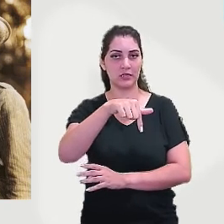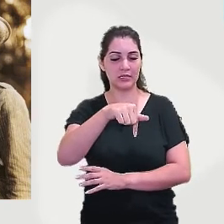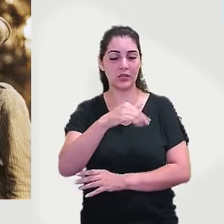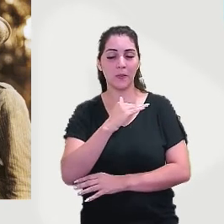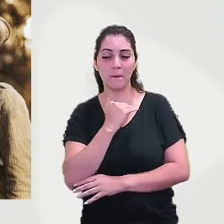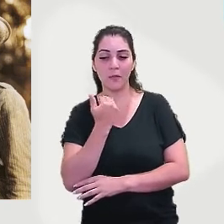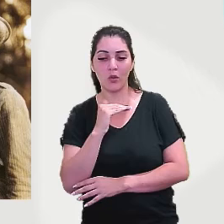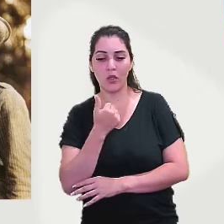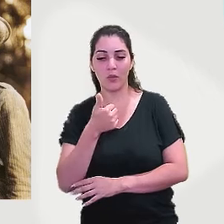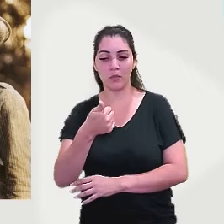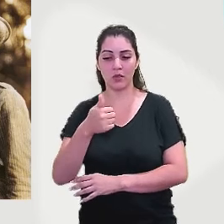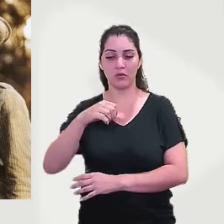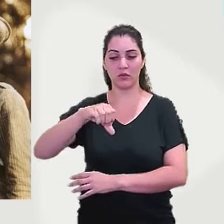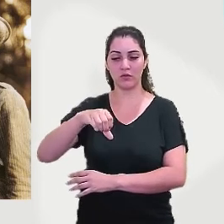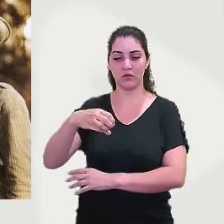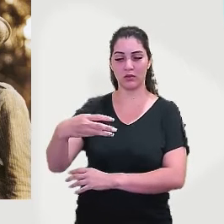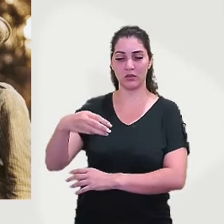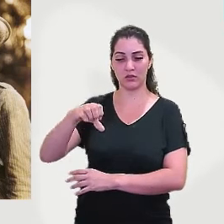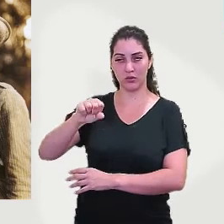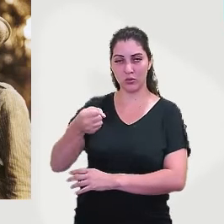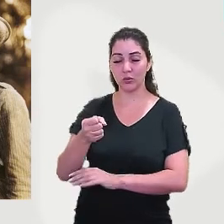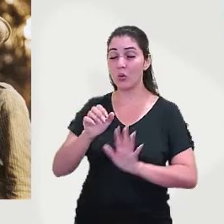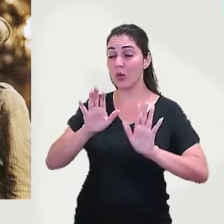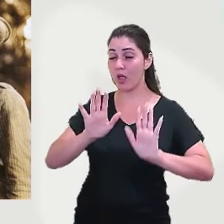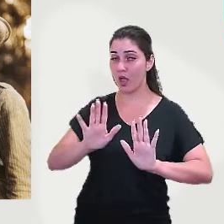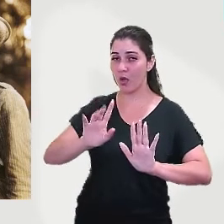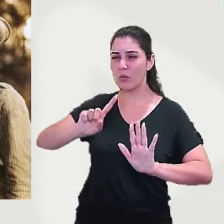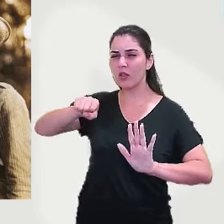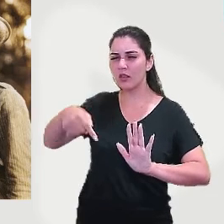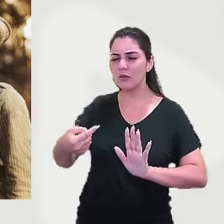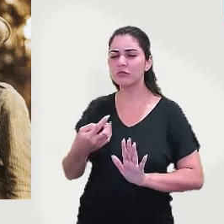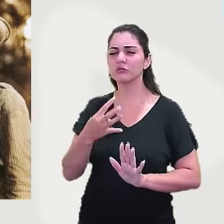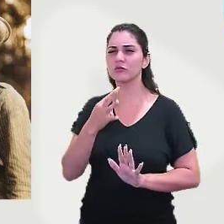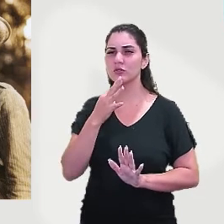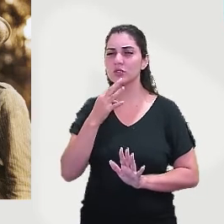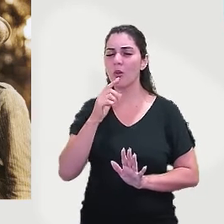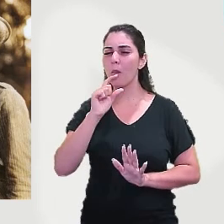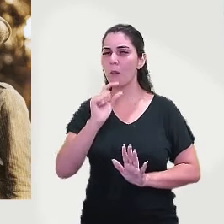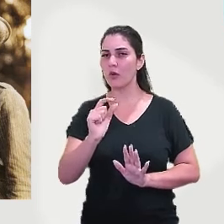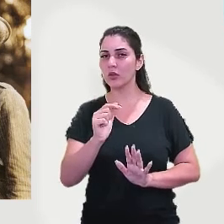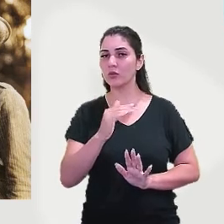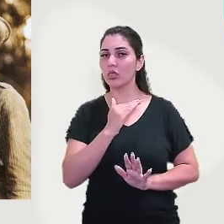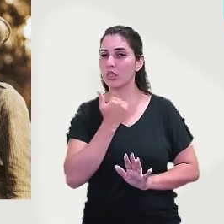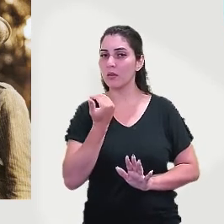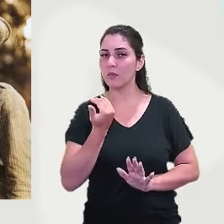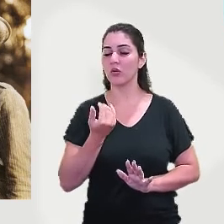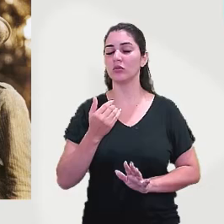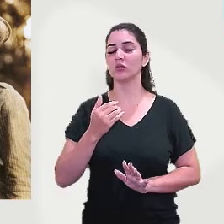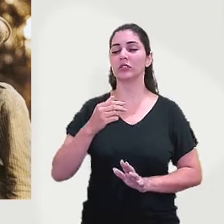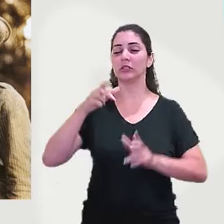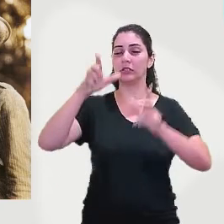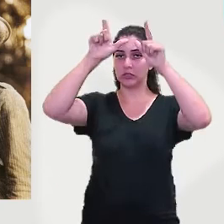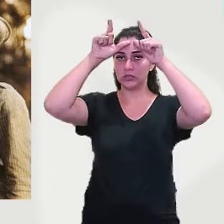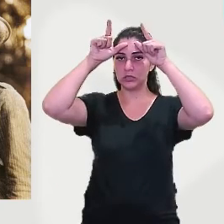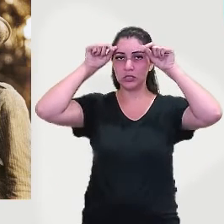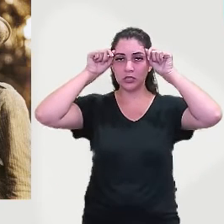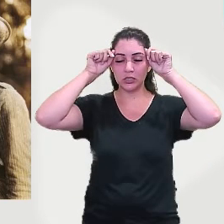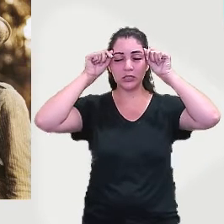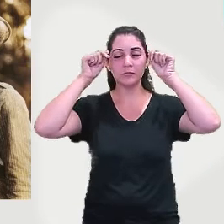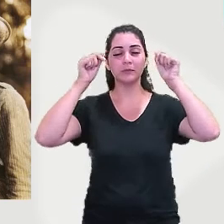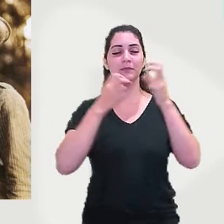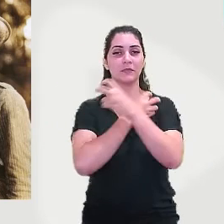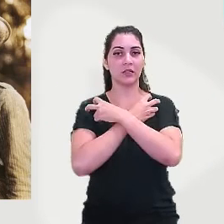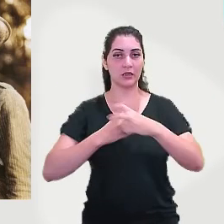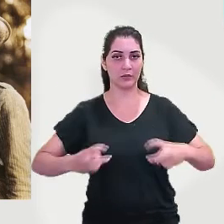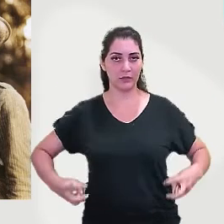Calma, que depois vocês vão conhecer um pouquinho da morte de Lampião. Nasceu em Serra Talhada, Pernambuco, foi